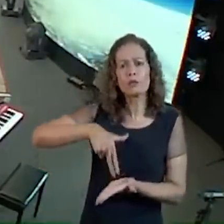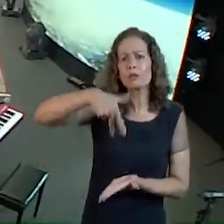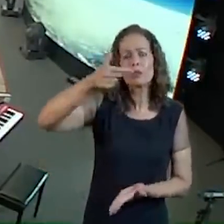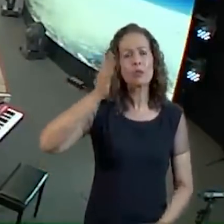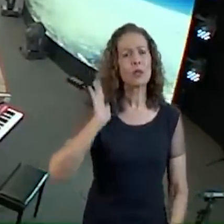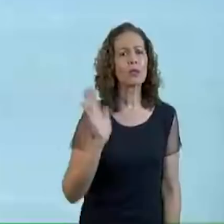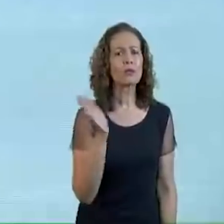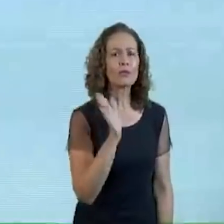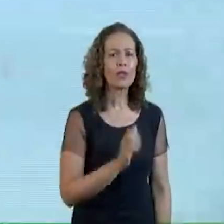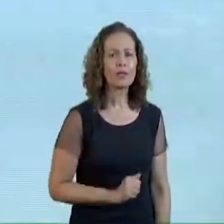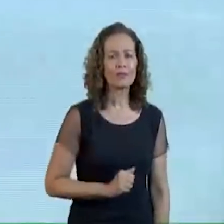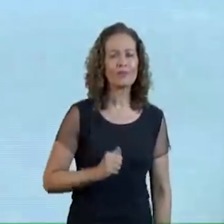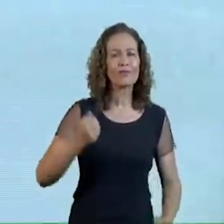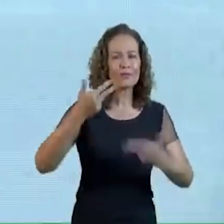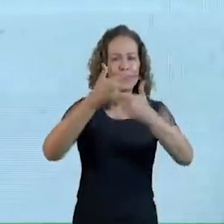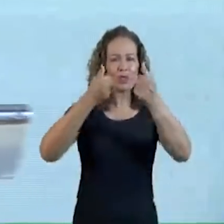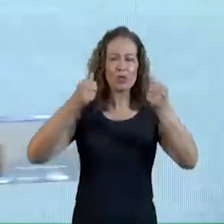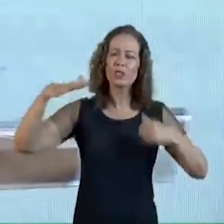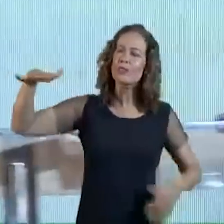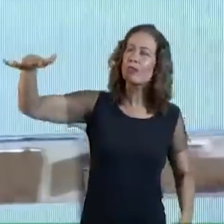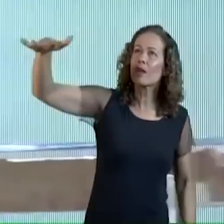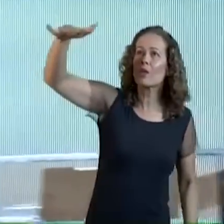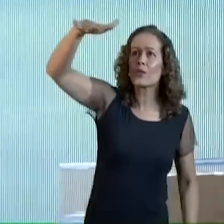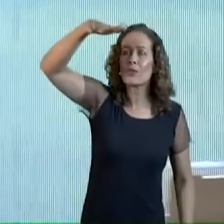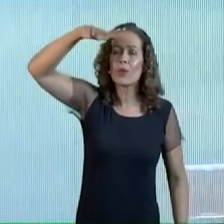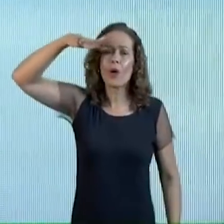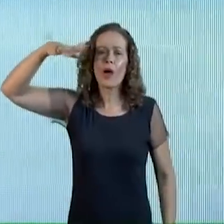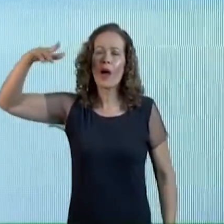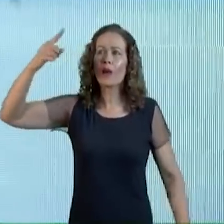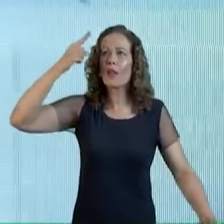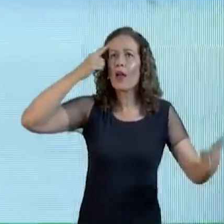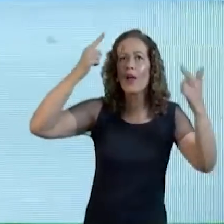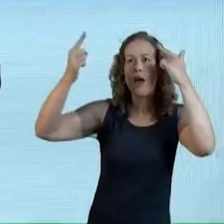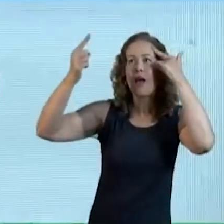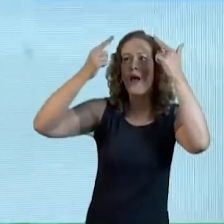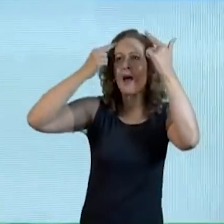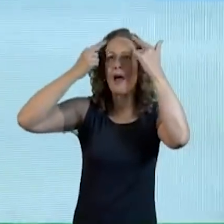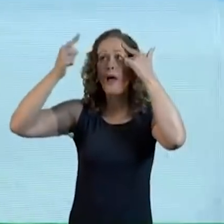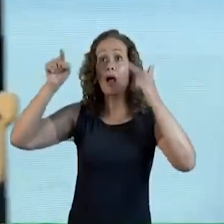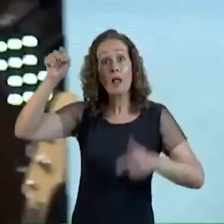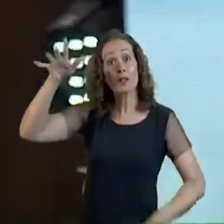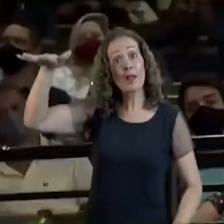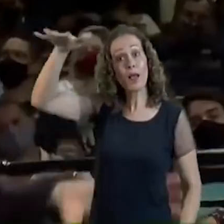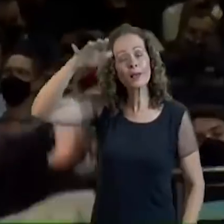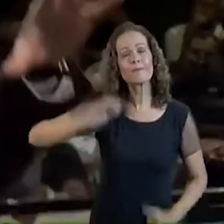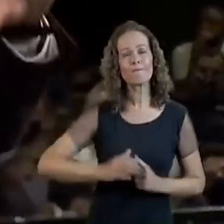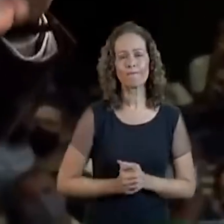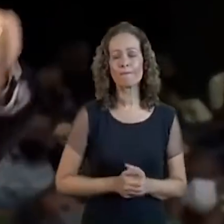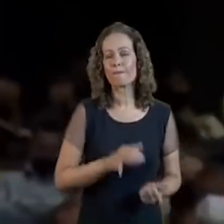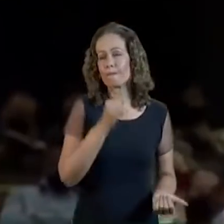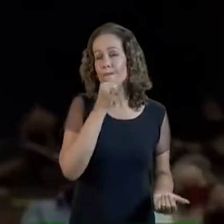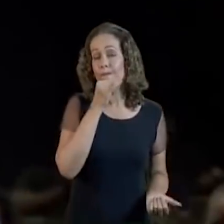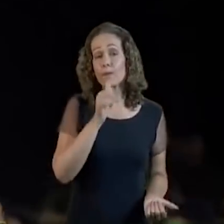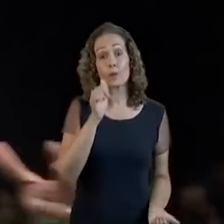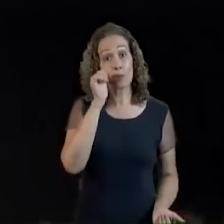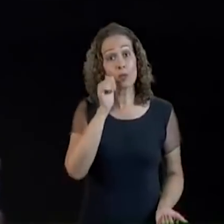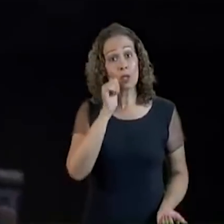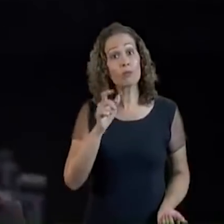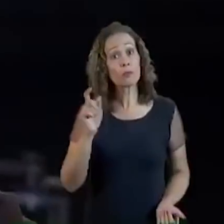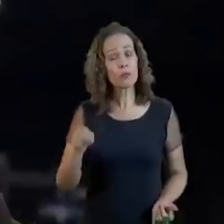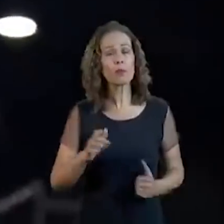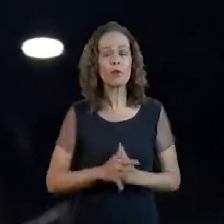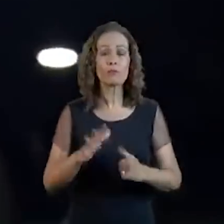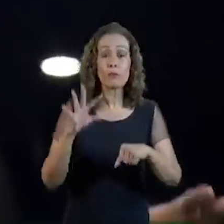alto Não fica só aqui Pensando nas coisas Terrenas Mulher Você pode cozinhar Uma carne Fazer um